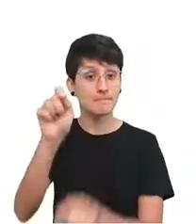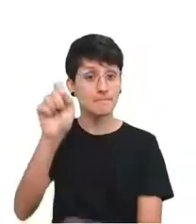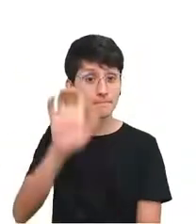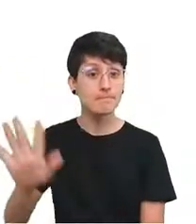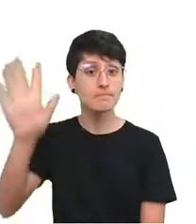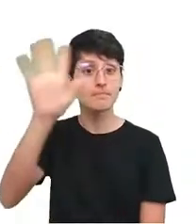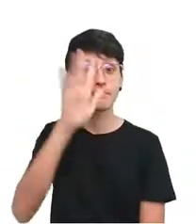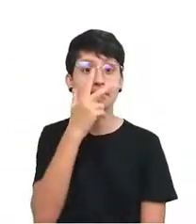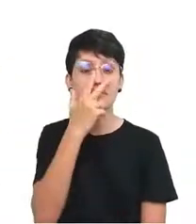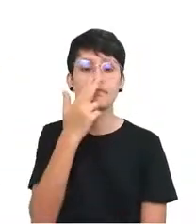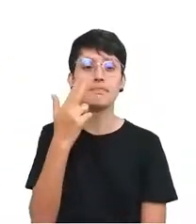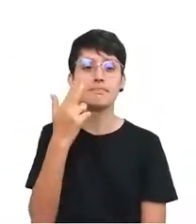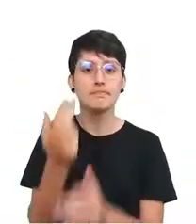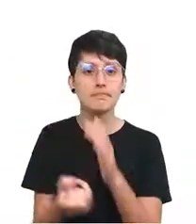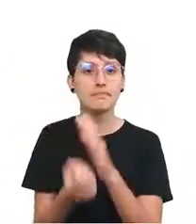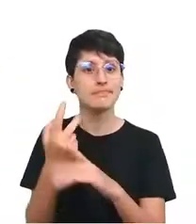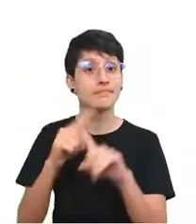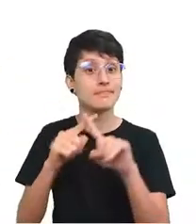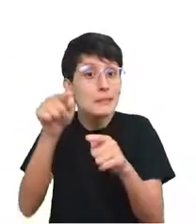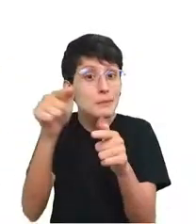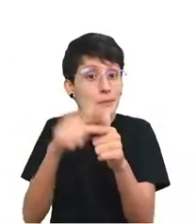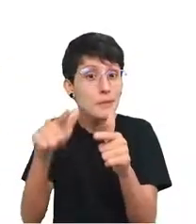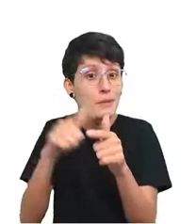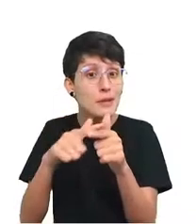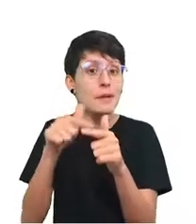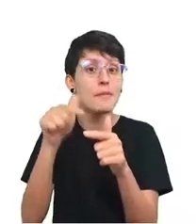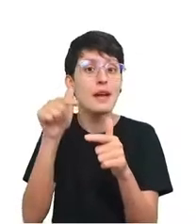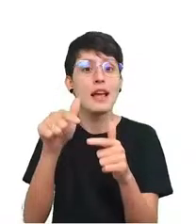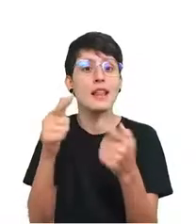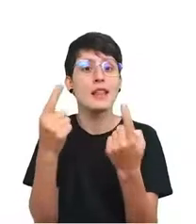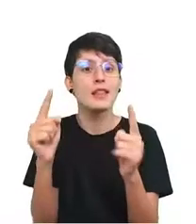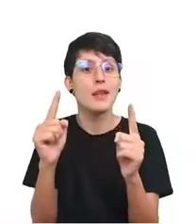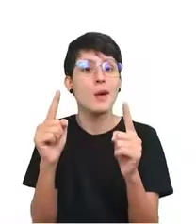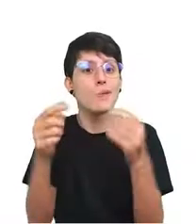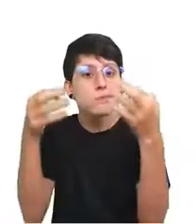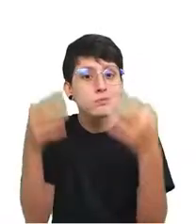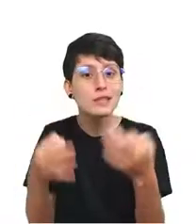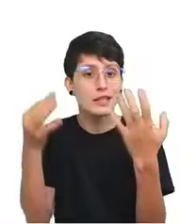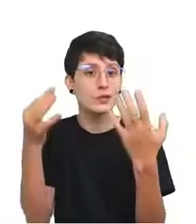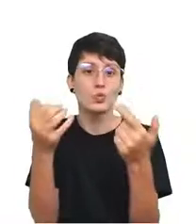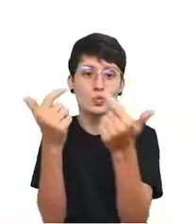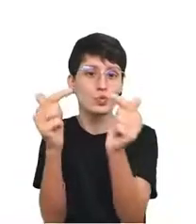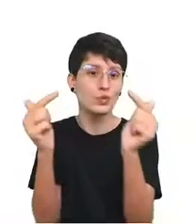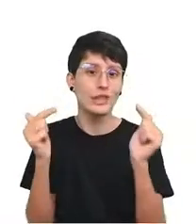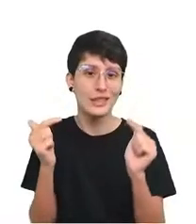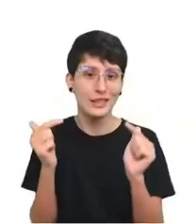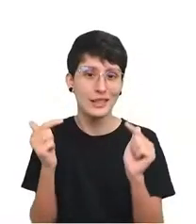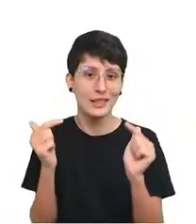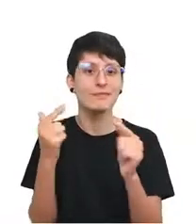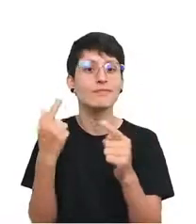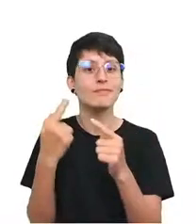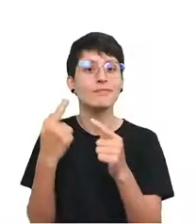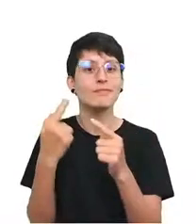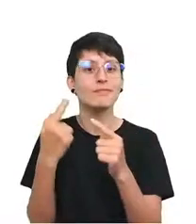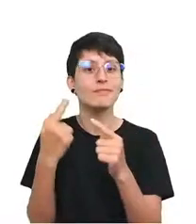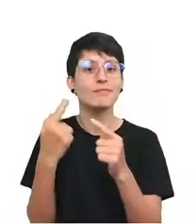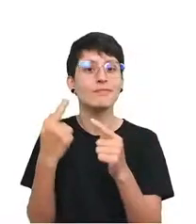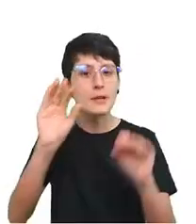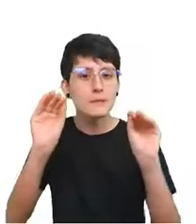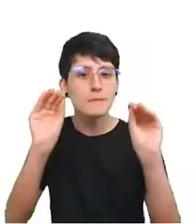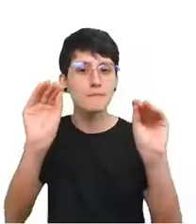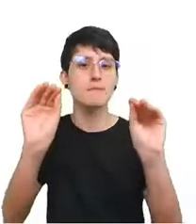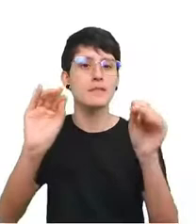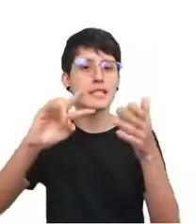formada, e o problema é que ela não está exata, não está certa. O que essa imagem incorreta significa,